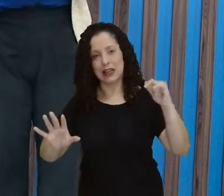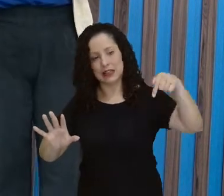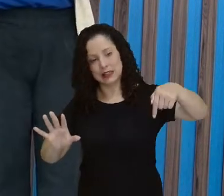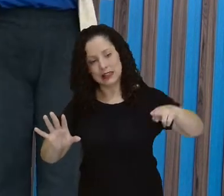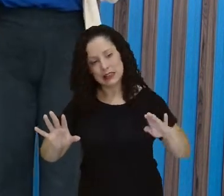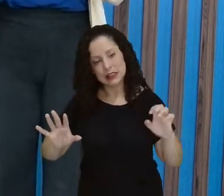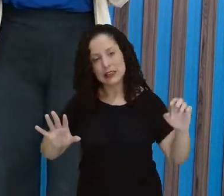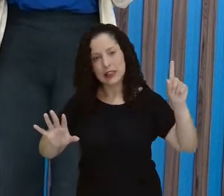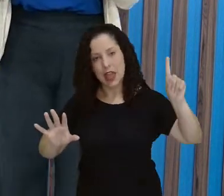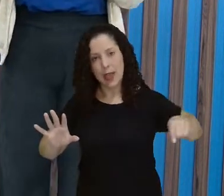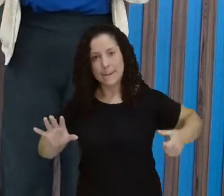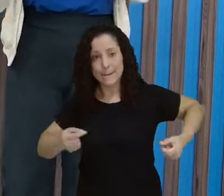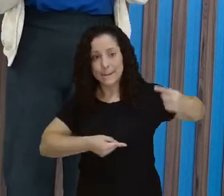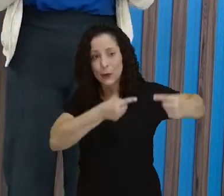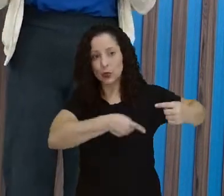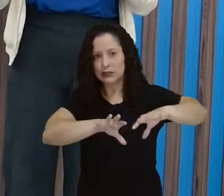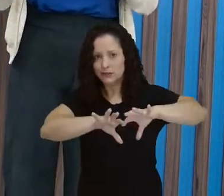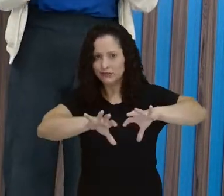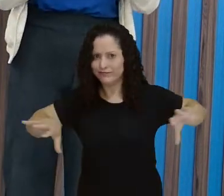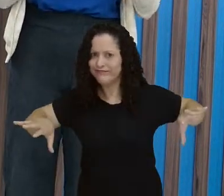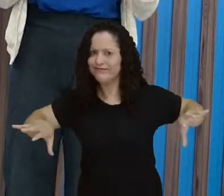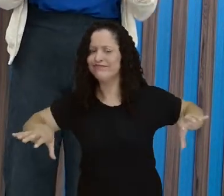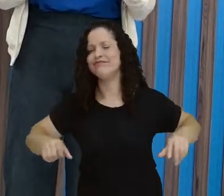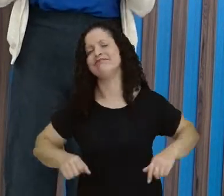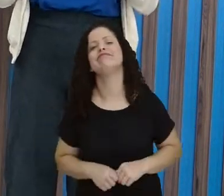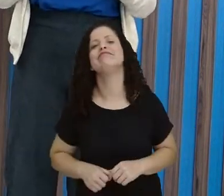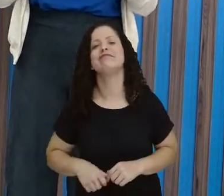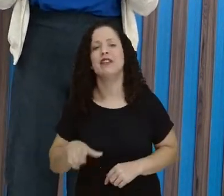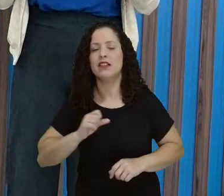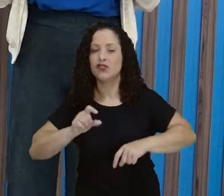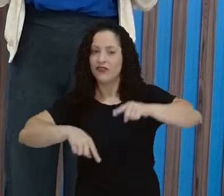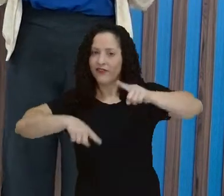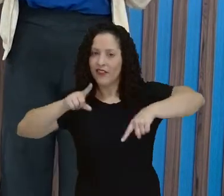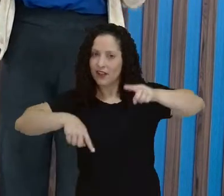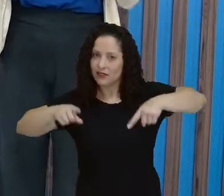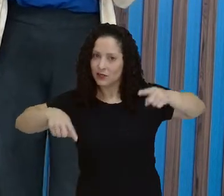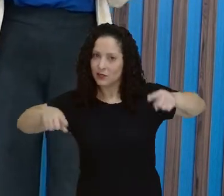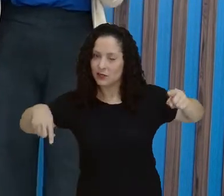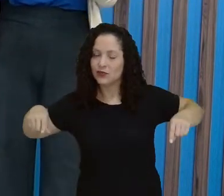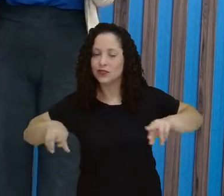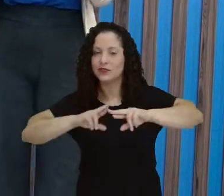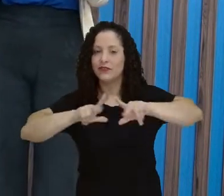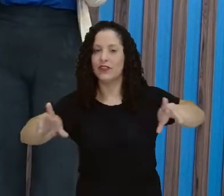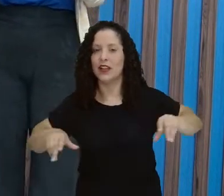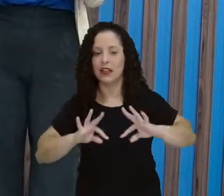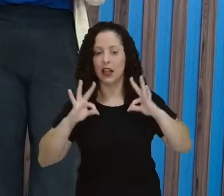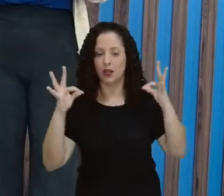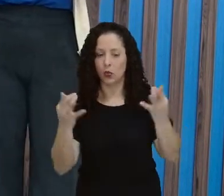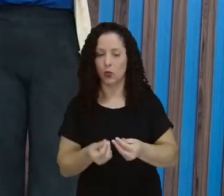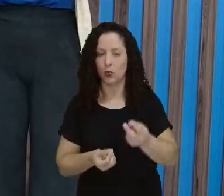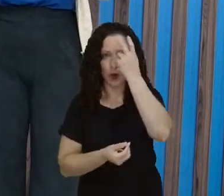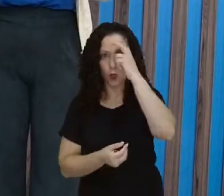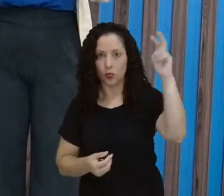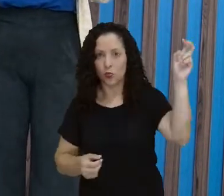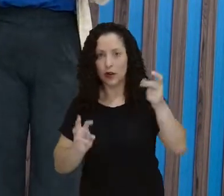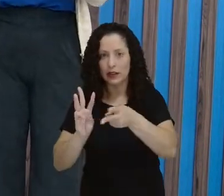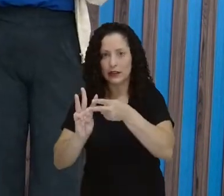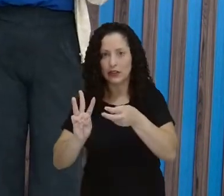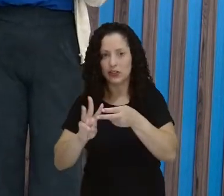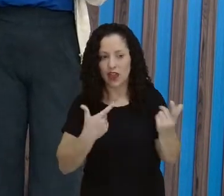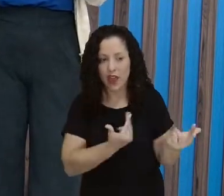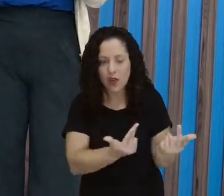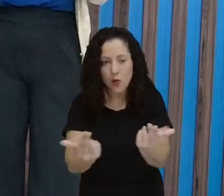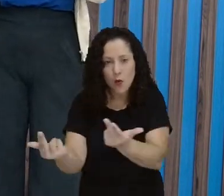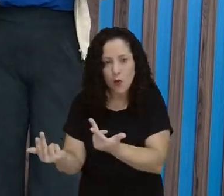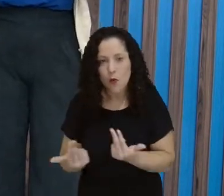cacique ou só tem o pajé, tem essas variações também, tá? Nem toda cultura indígena, nem toda cultura indígena